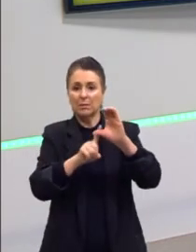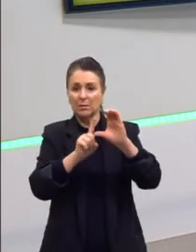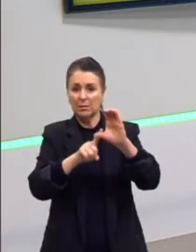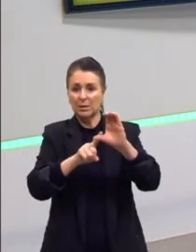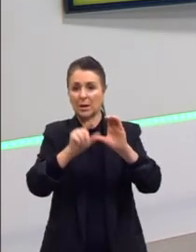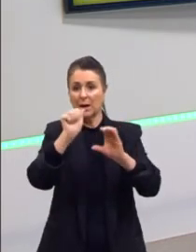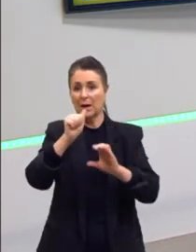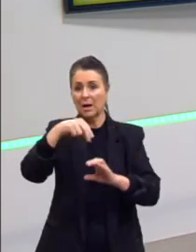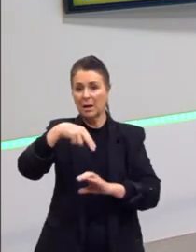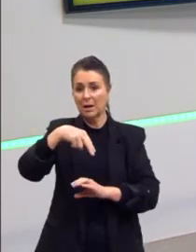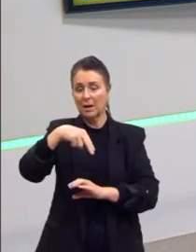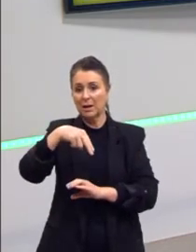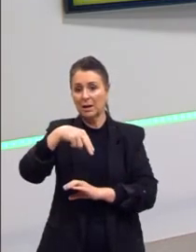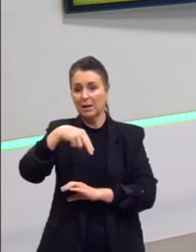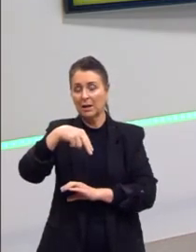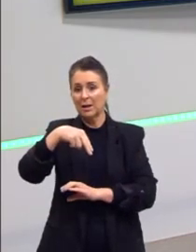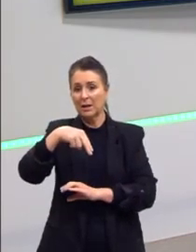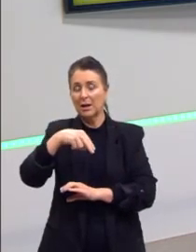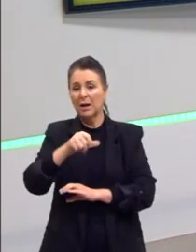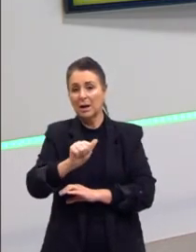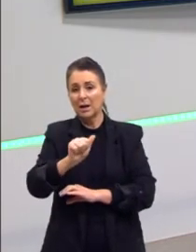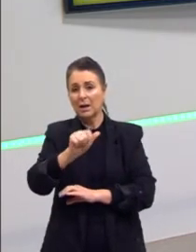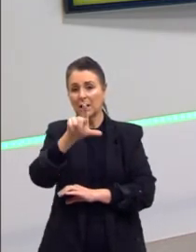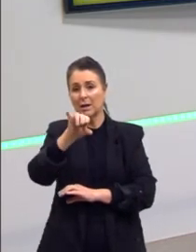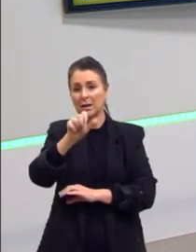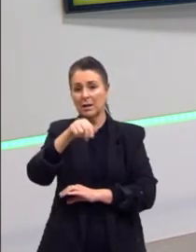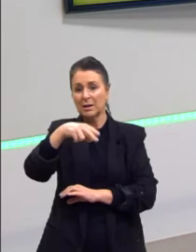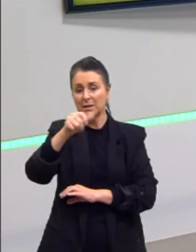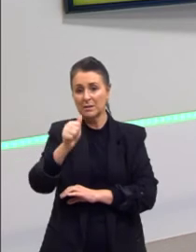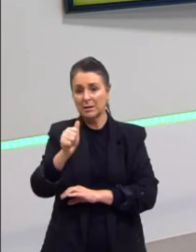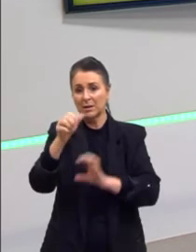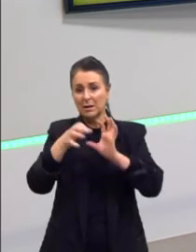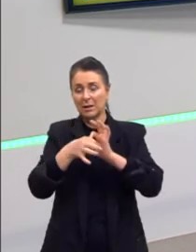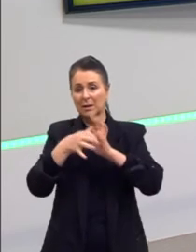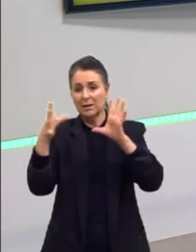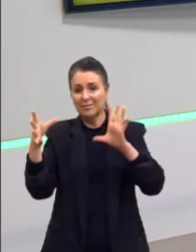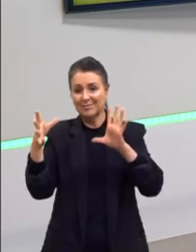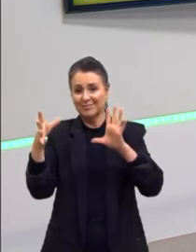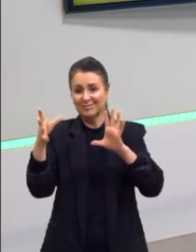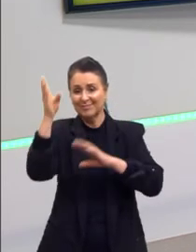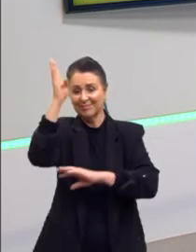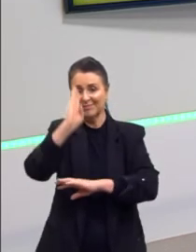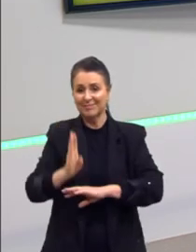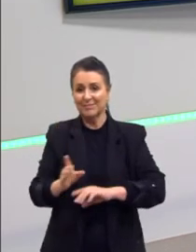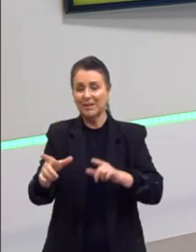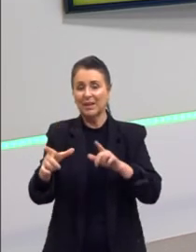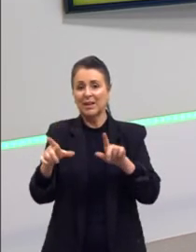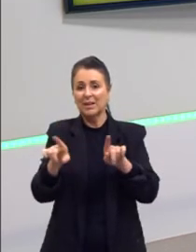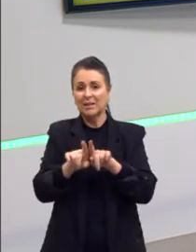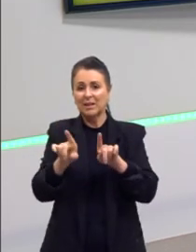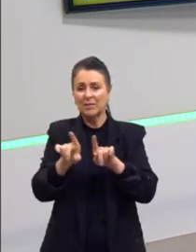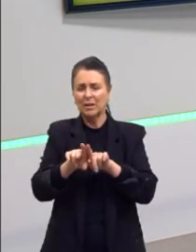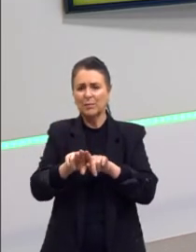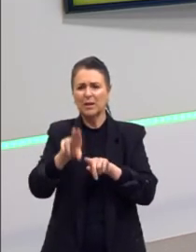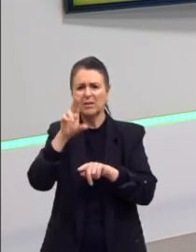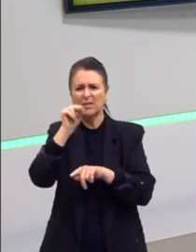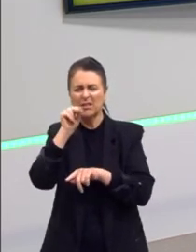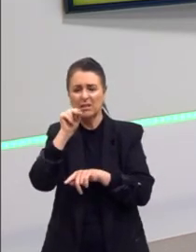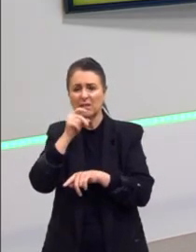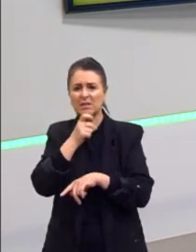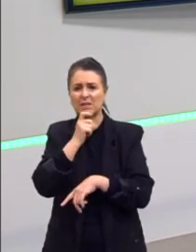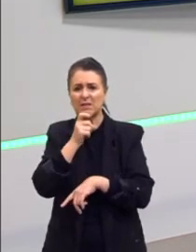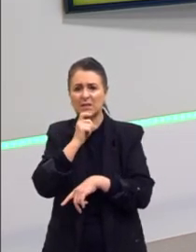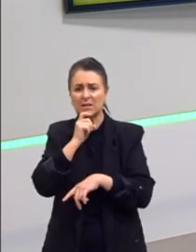Libertadora, que tinha uma frente antifascista ampla, inclusive teve a revoada das galinhas verdes, de quando